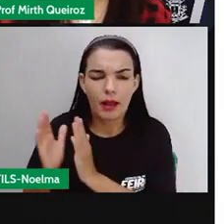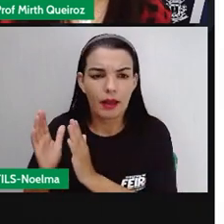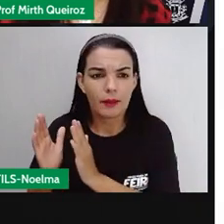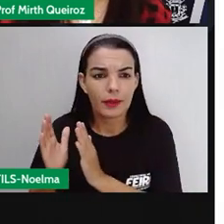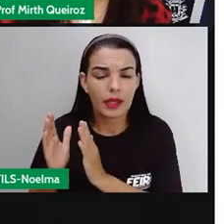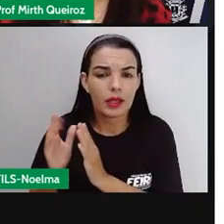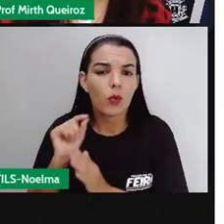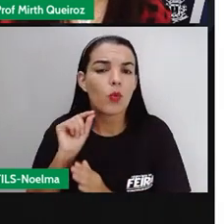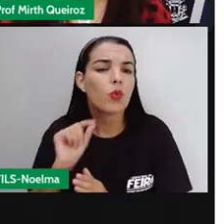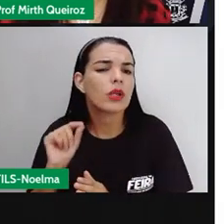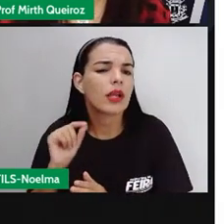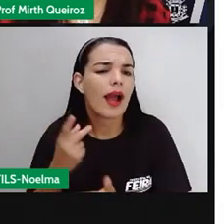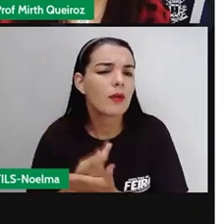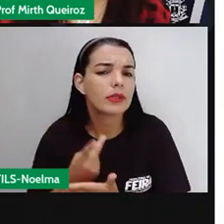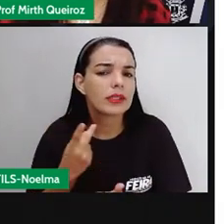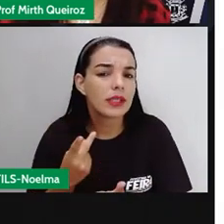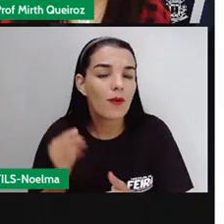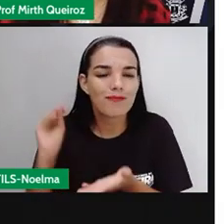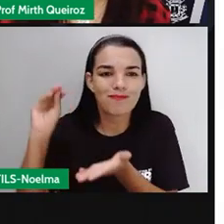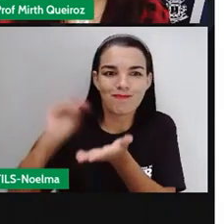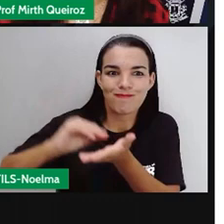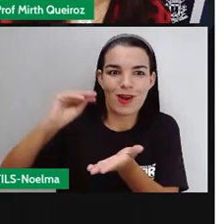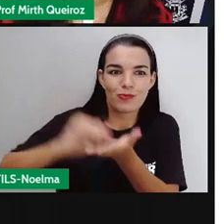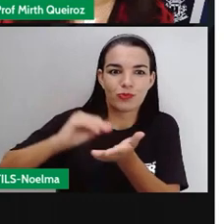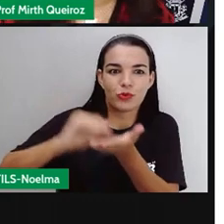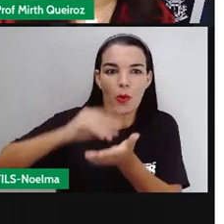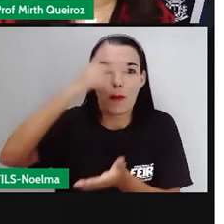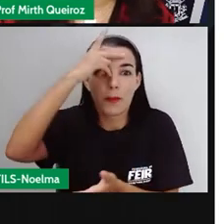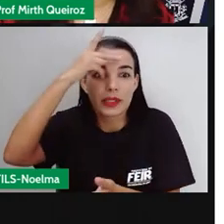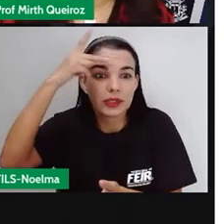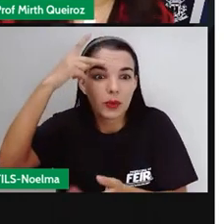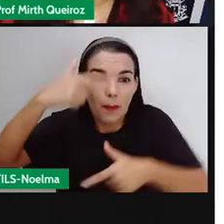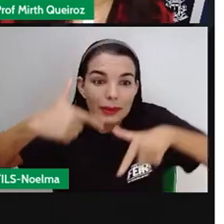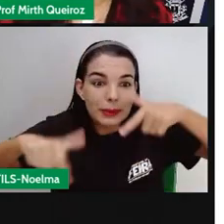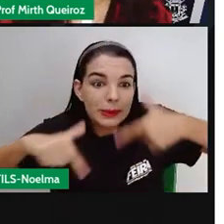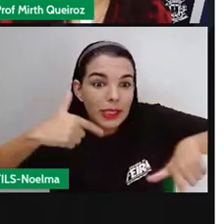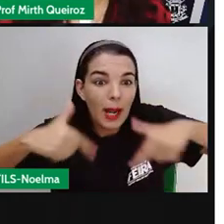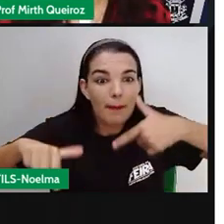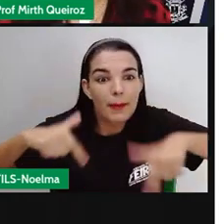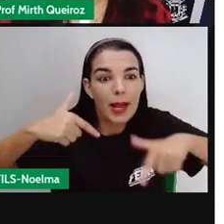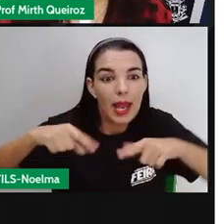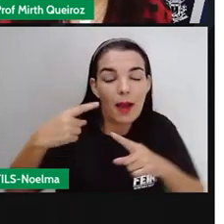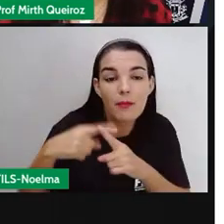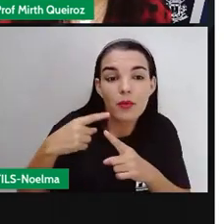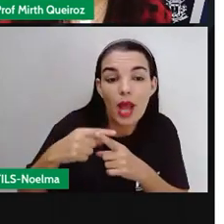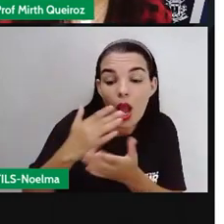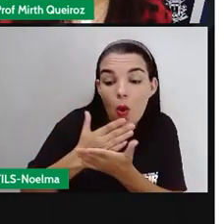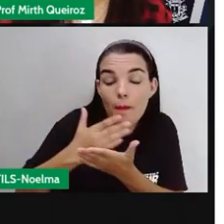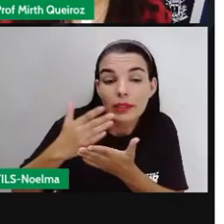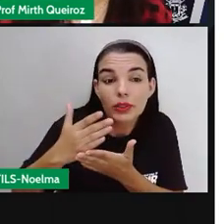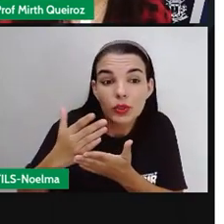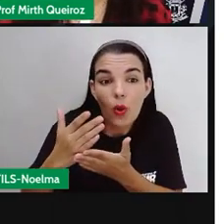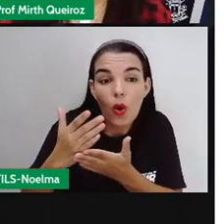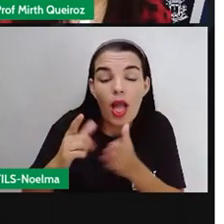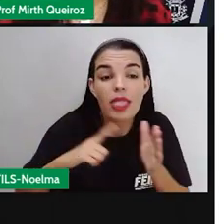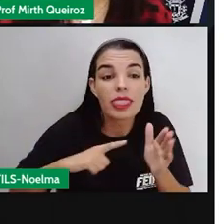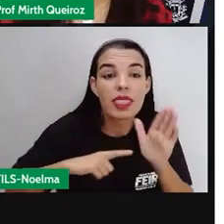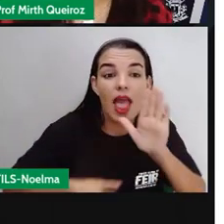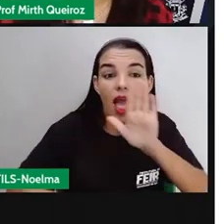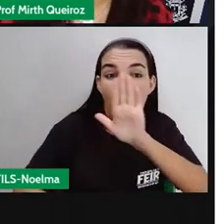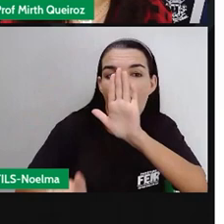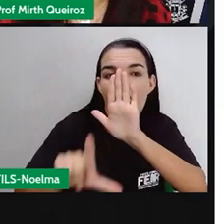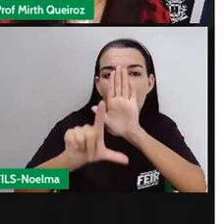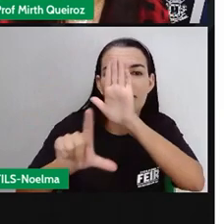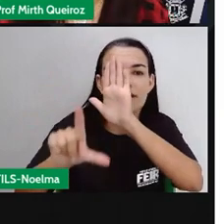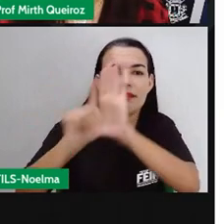movimentos para a libertação dos escravos, começou-se a surgir as primeiras leis, né, a lei do ventre livre,